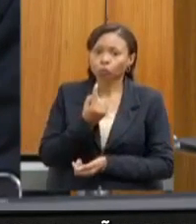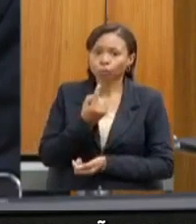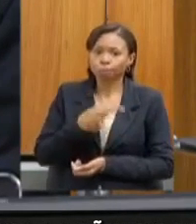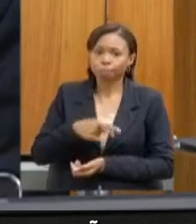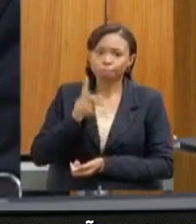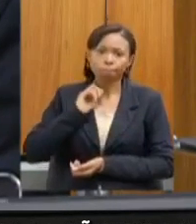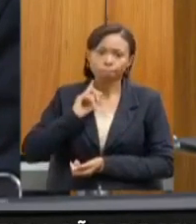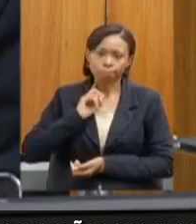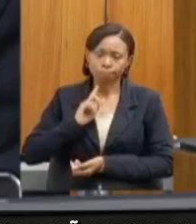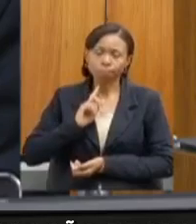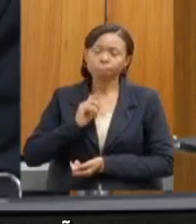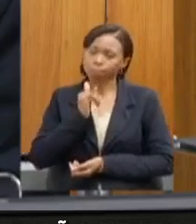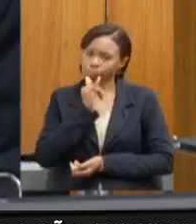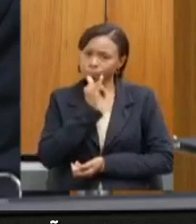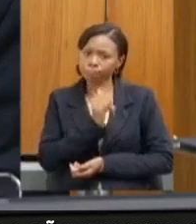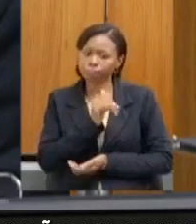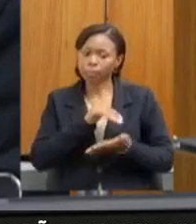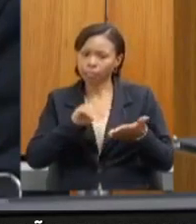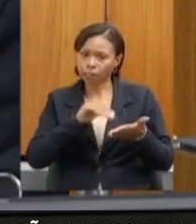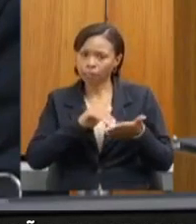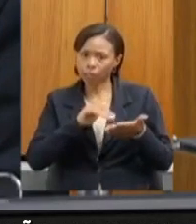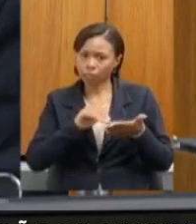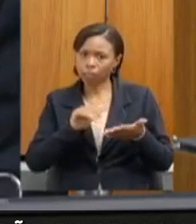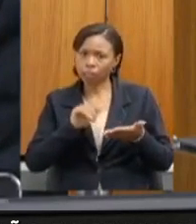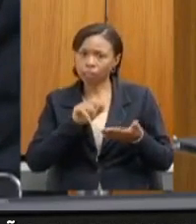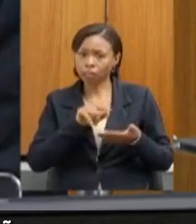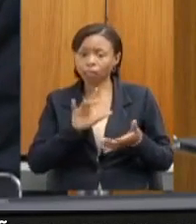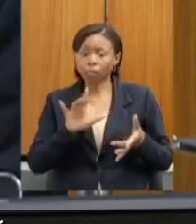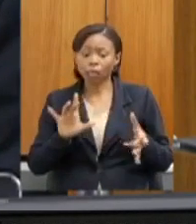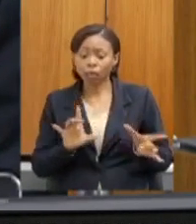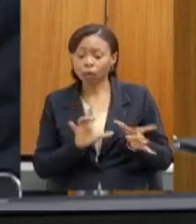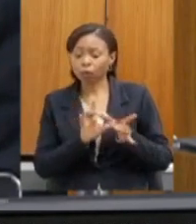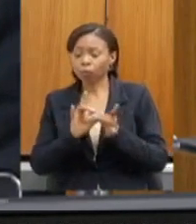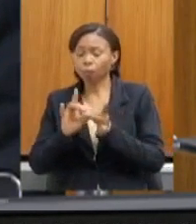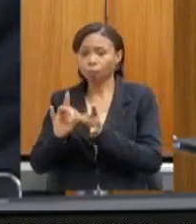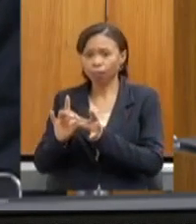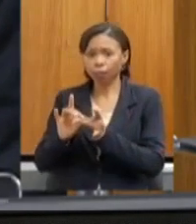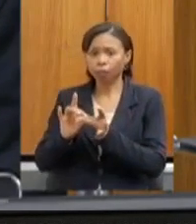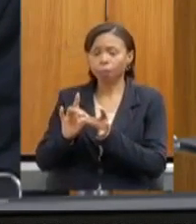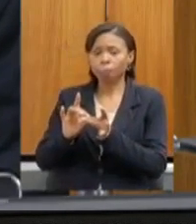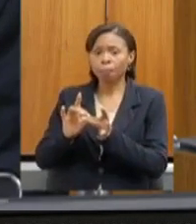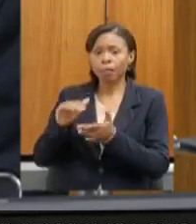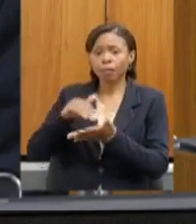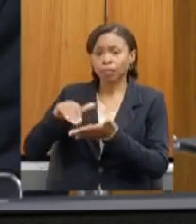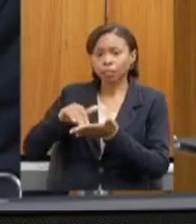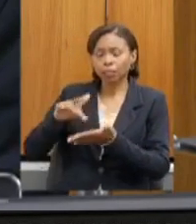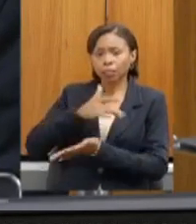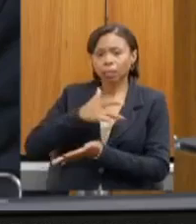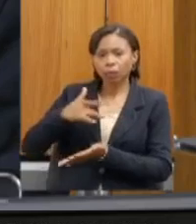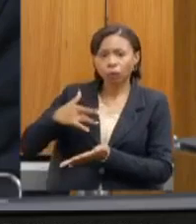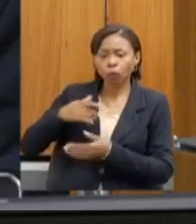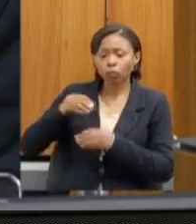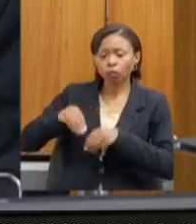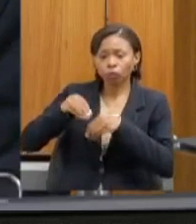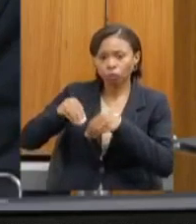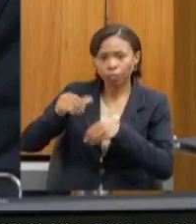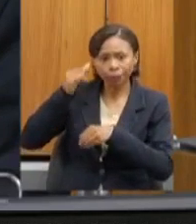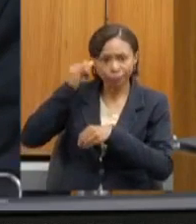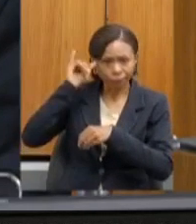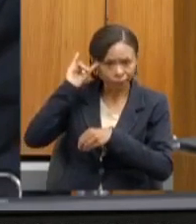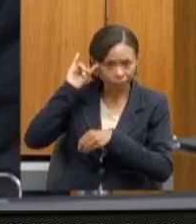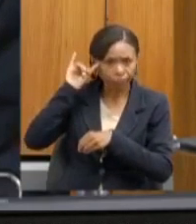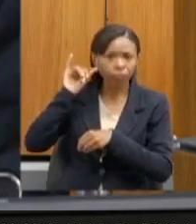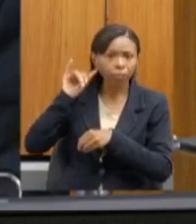dê os braços à Secretaria de Saúde e à Secretaria de Agropecuária, Agricultura, Pecuária e Abastecimento, para